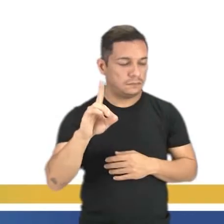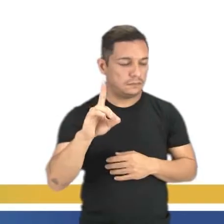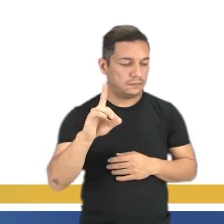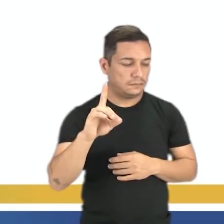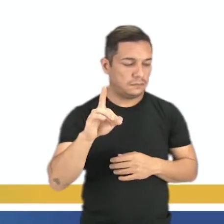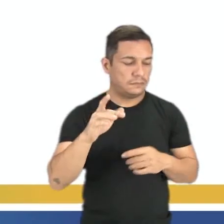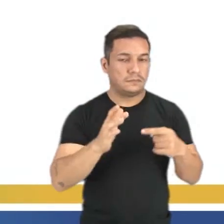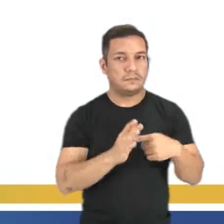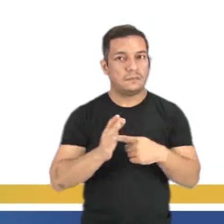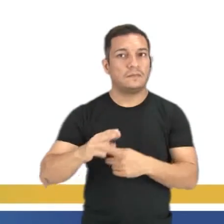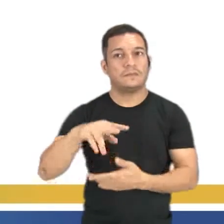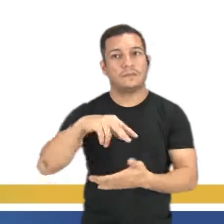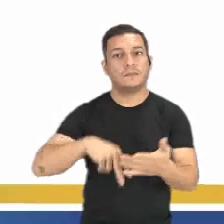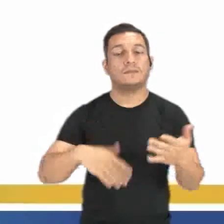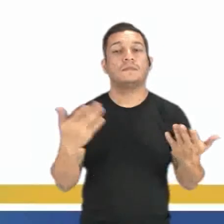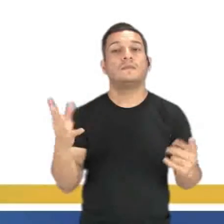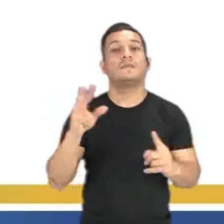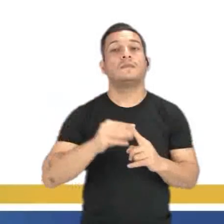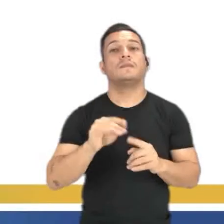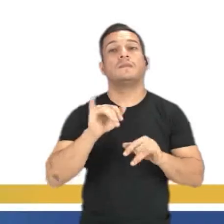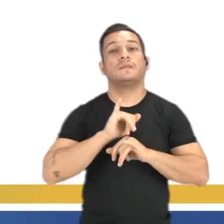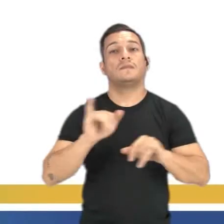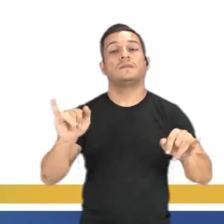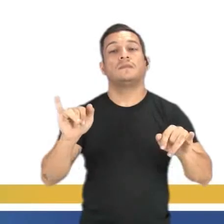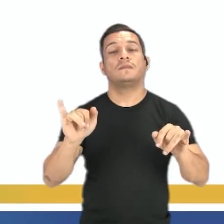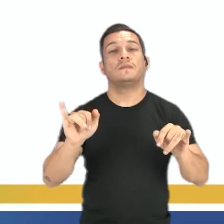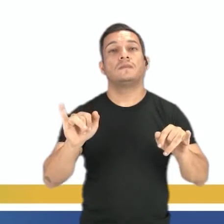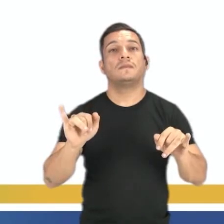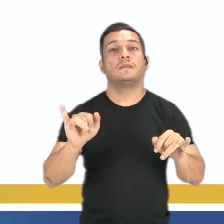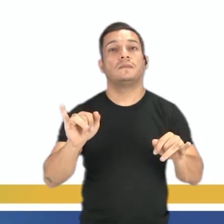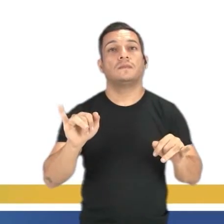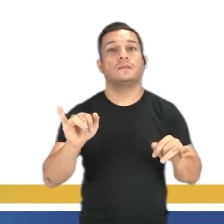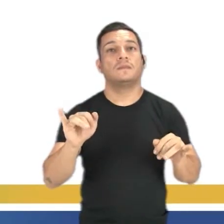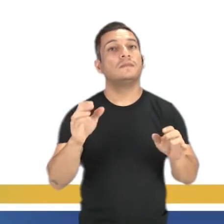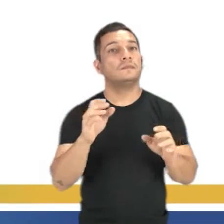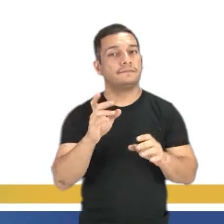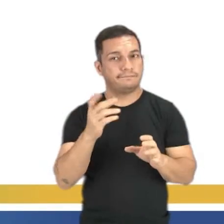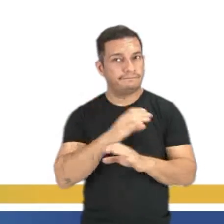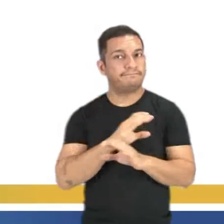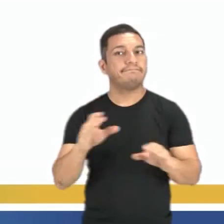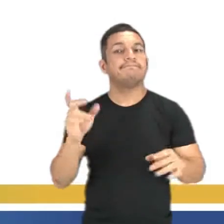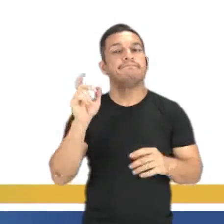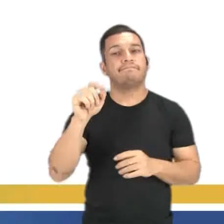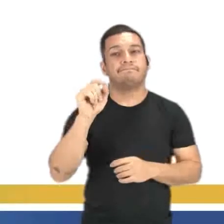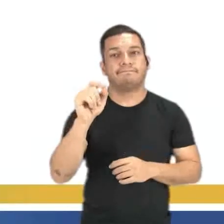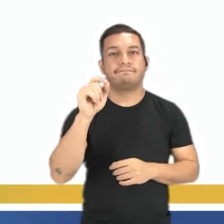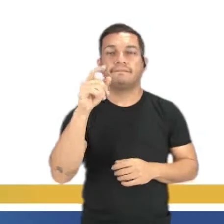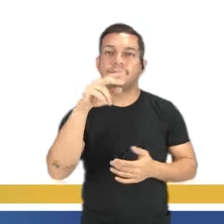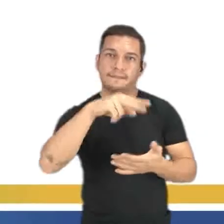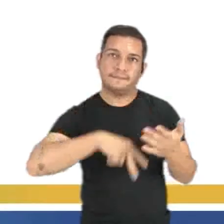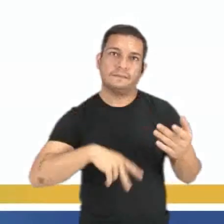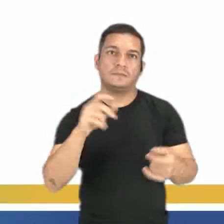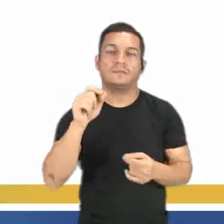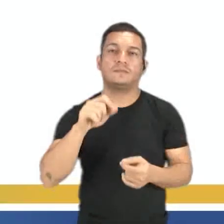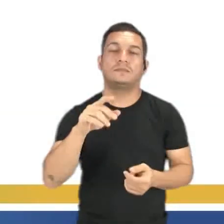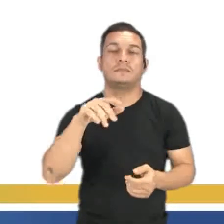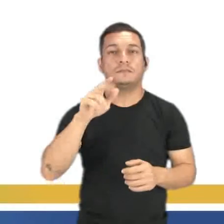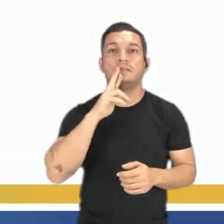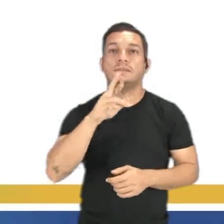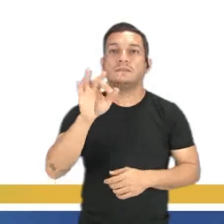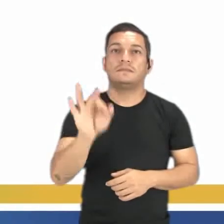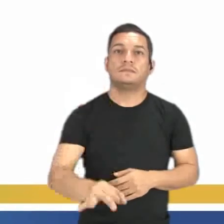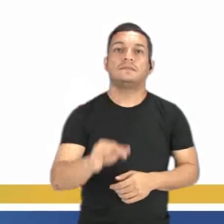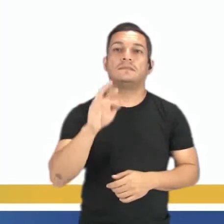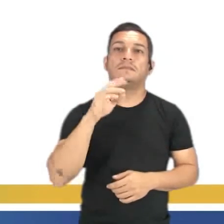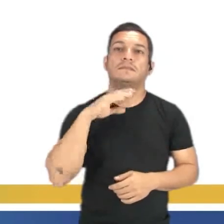instruir o leitor. Qual é a intenção do anúncio publicitário? É convencer o leitor. Logo, a nossa alternativa correta é a